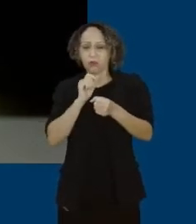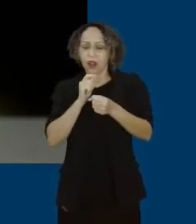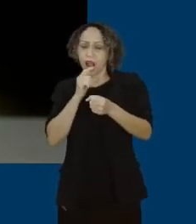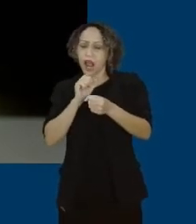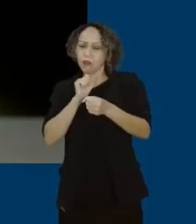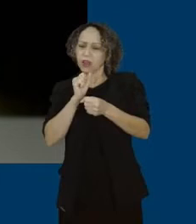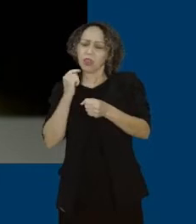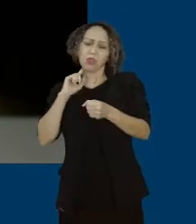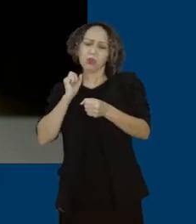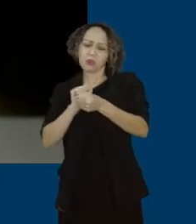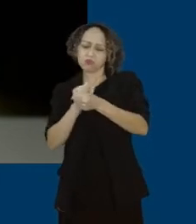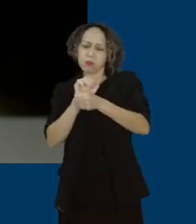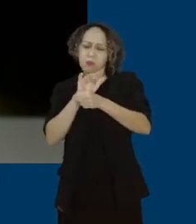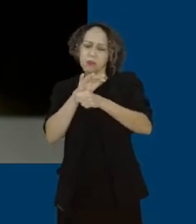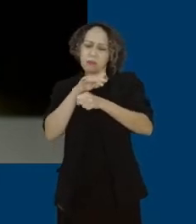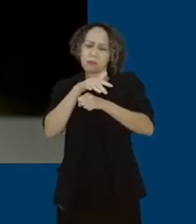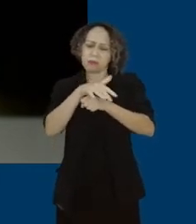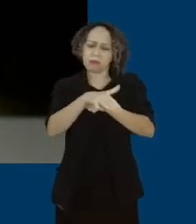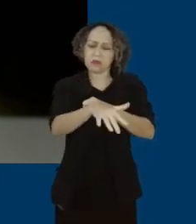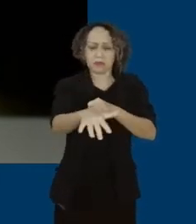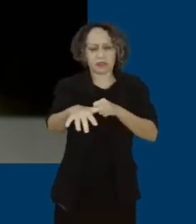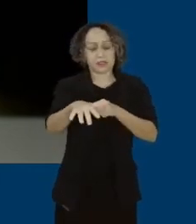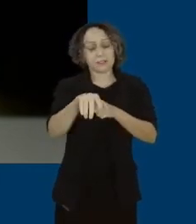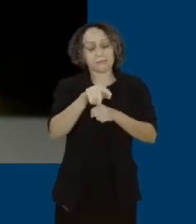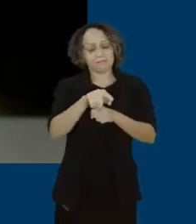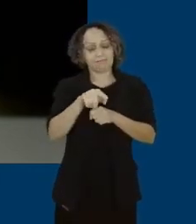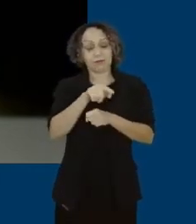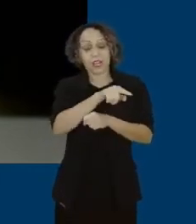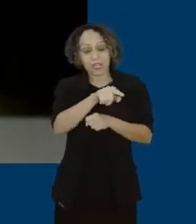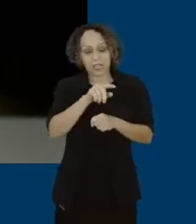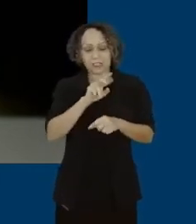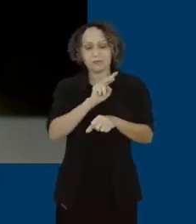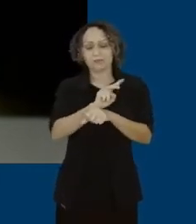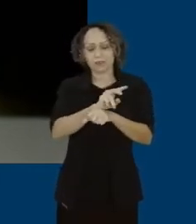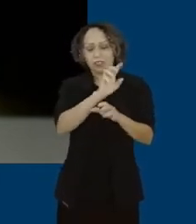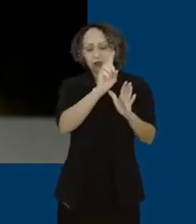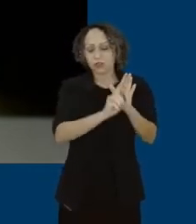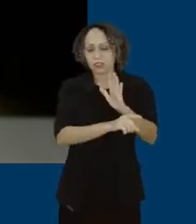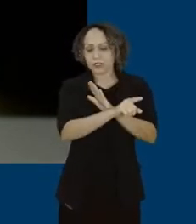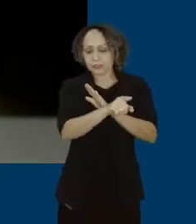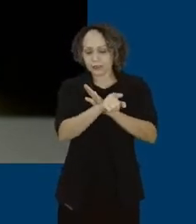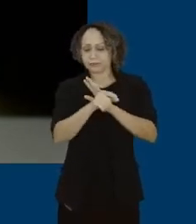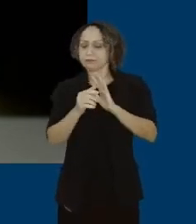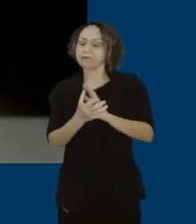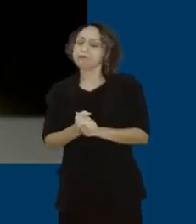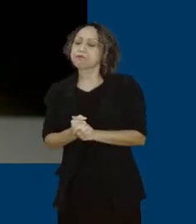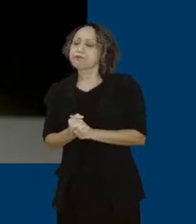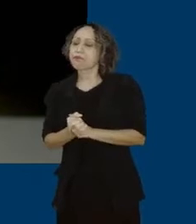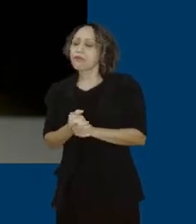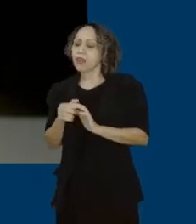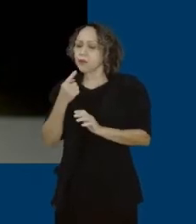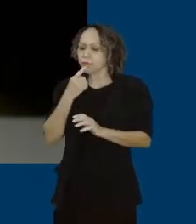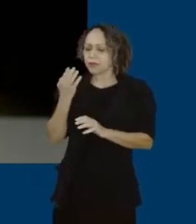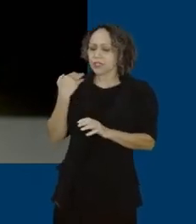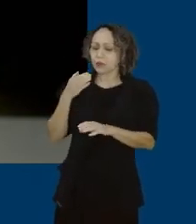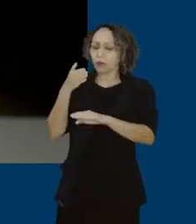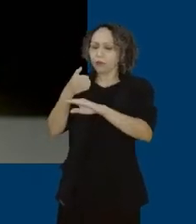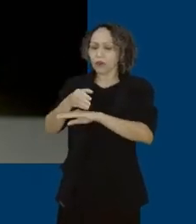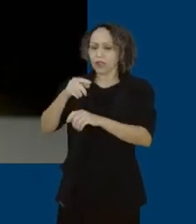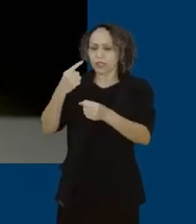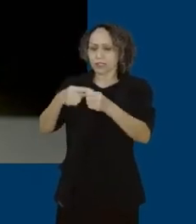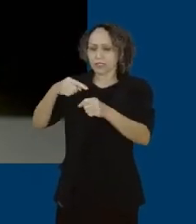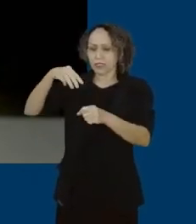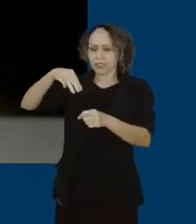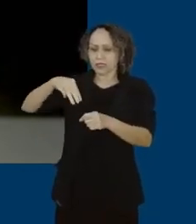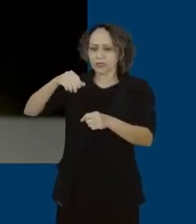essas famílias. Para você ter uma ideia, Amanda, eu estive agora recentemente em Mariana e fizemos